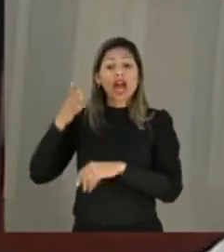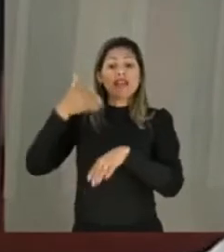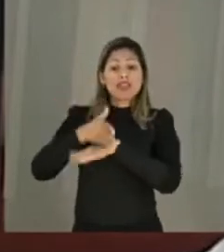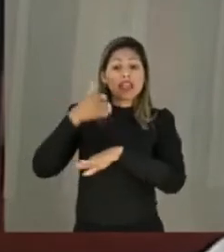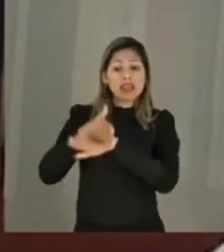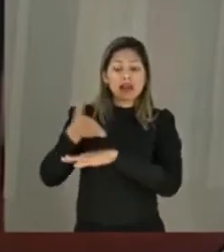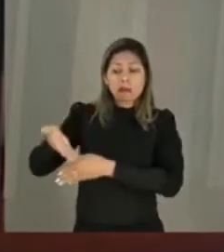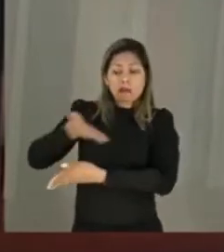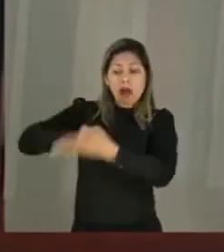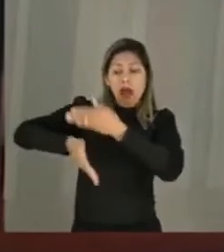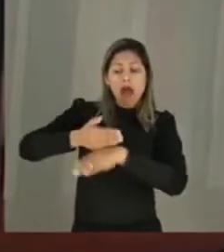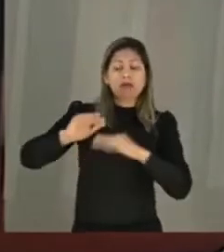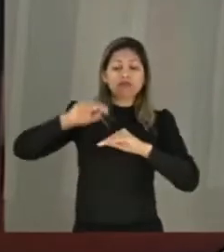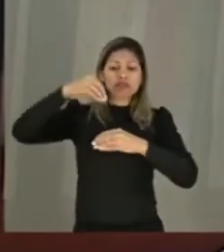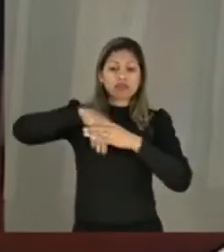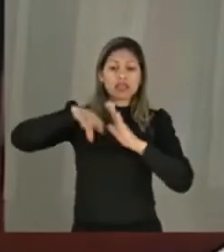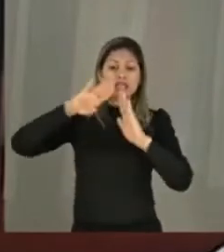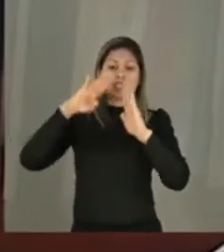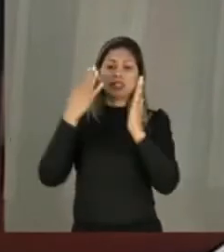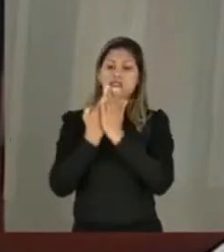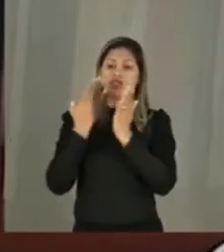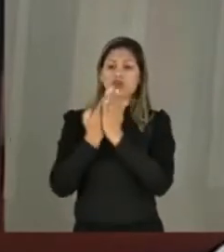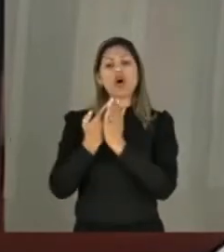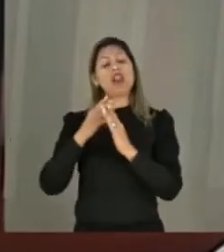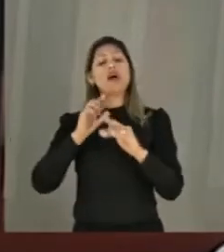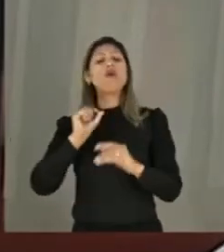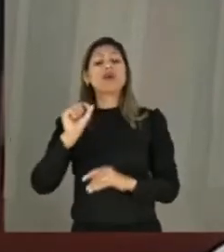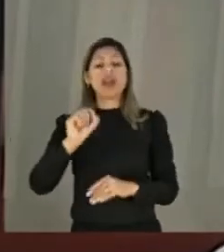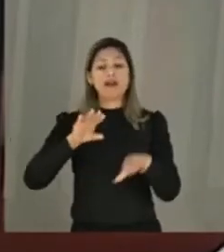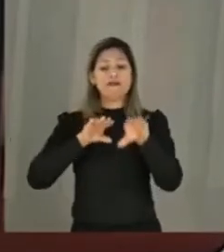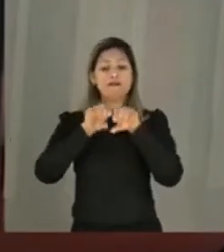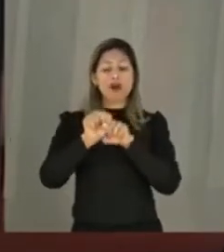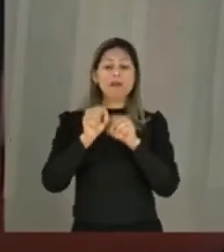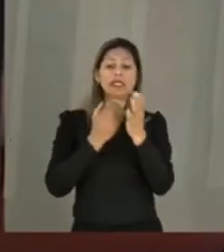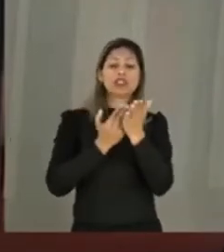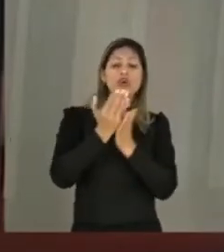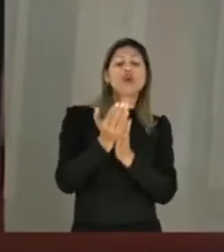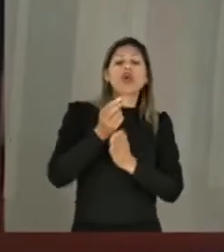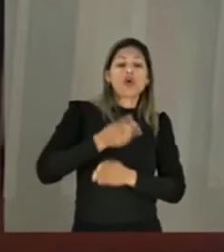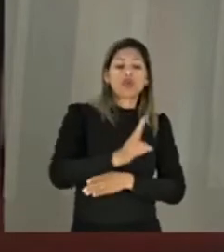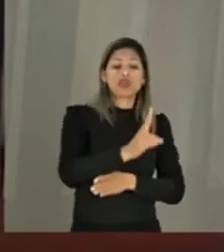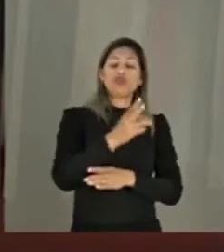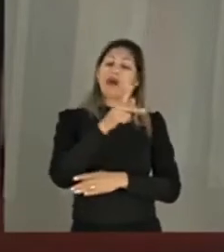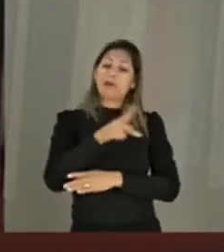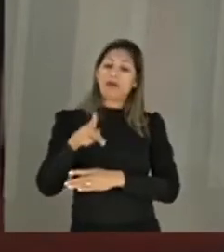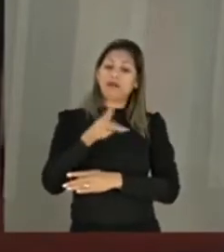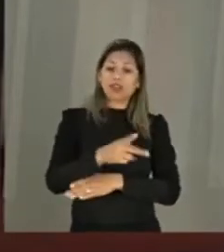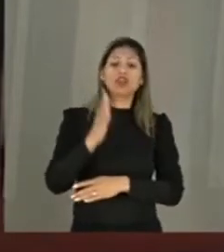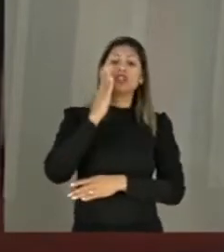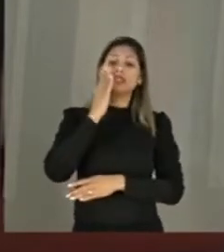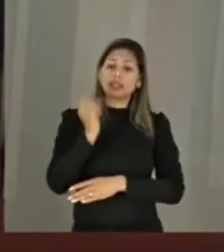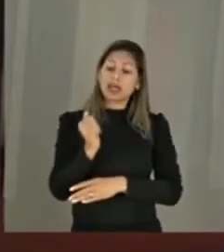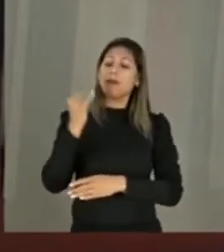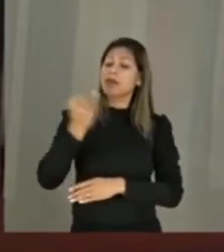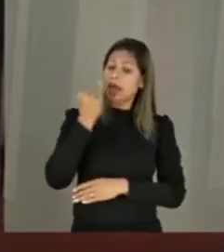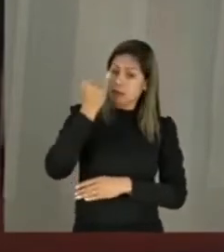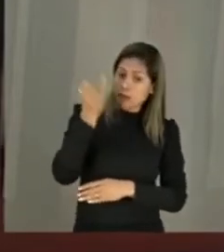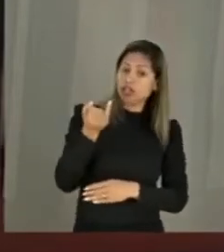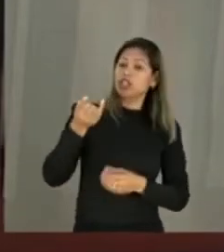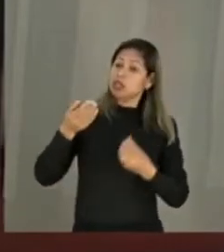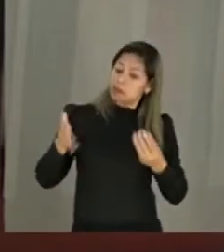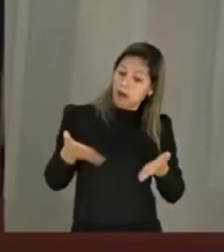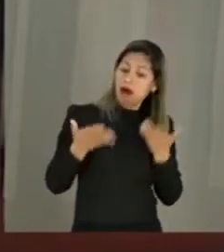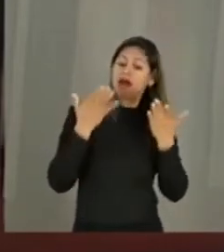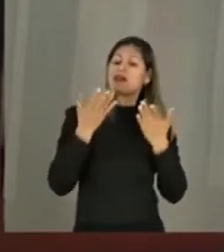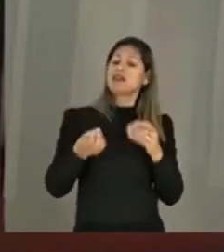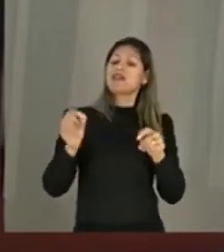circulando nas escolas. Eu me refiro à formação inicial e continuada de professores que sabem coisas, que produzem coisas nas